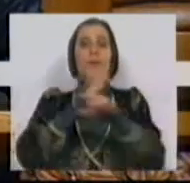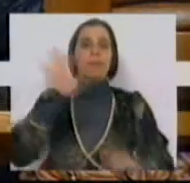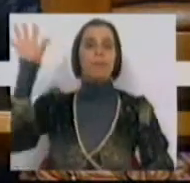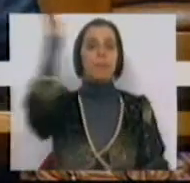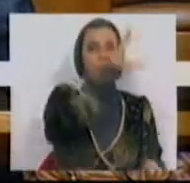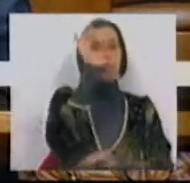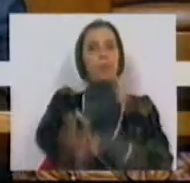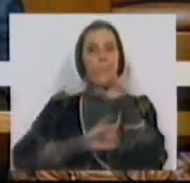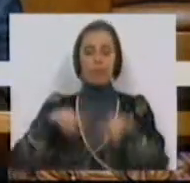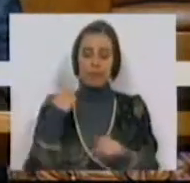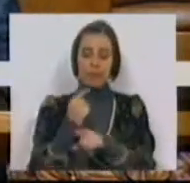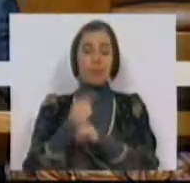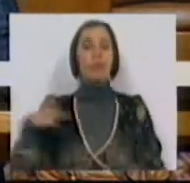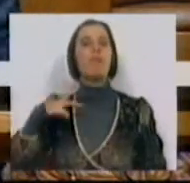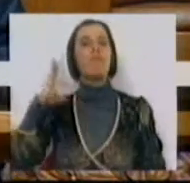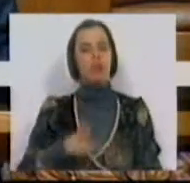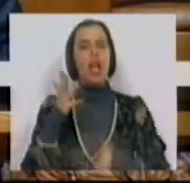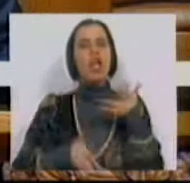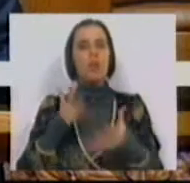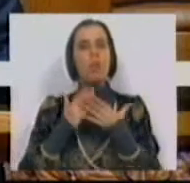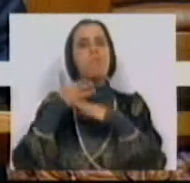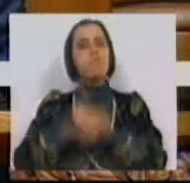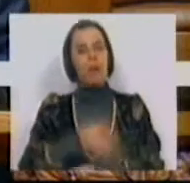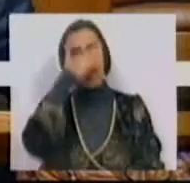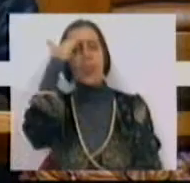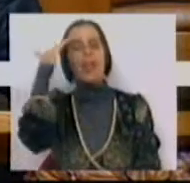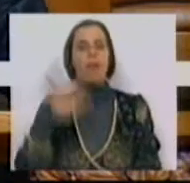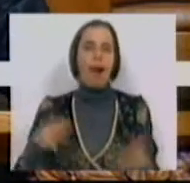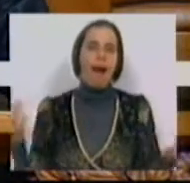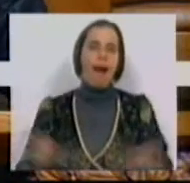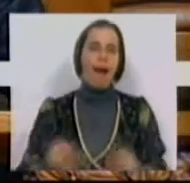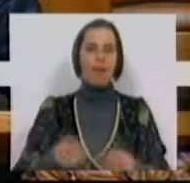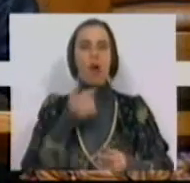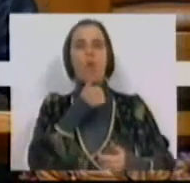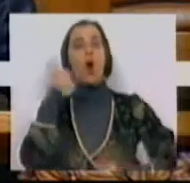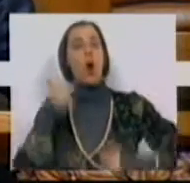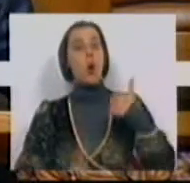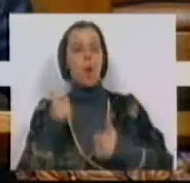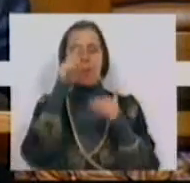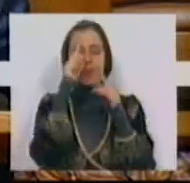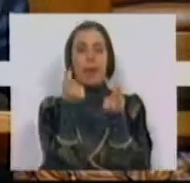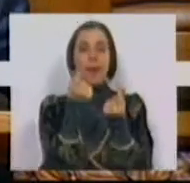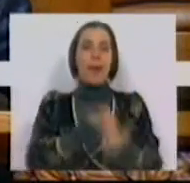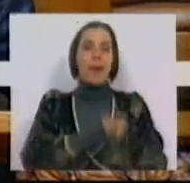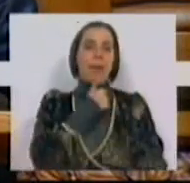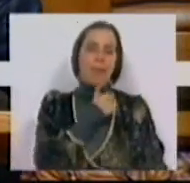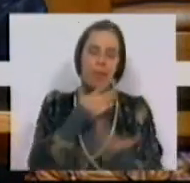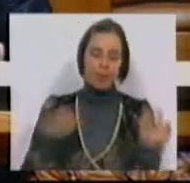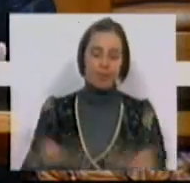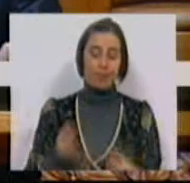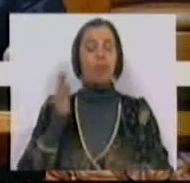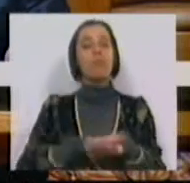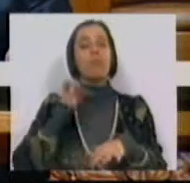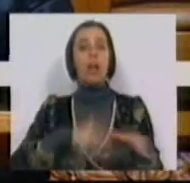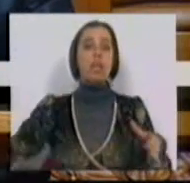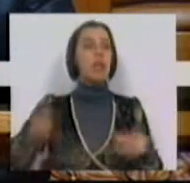da Europa, também em Portugal, a indústria naval tem enfrentado dificuldades de competitividade e sustentabilidade financeira, fruto